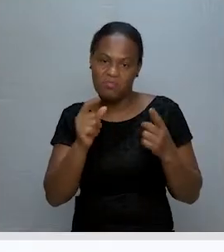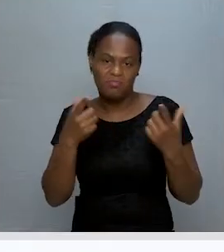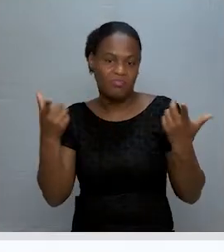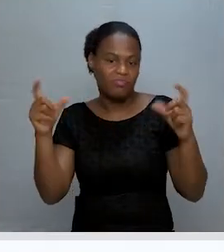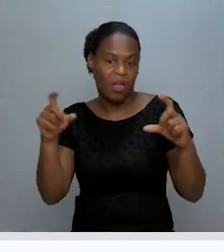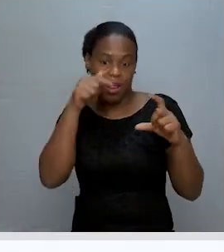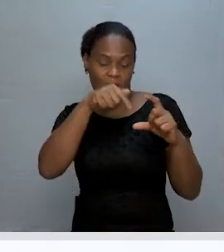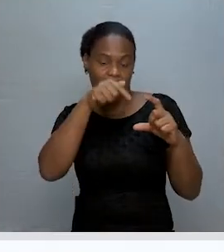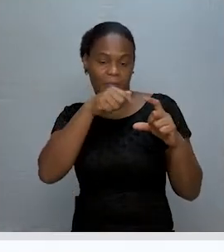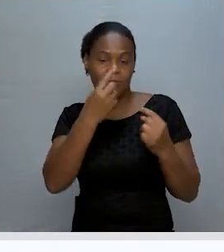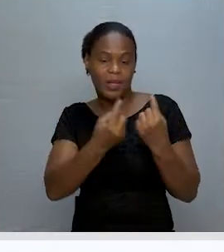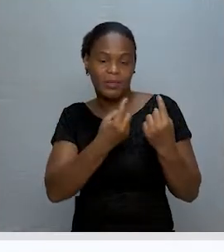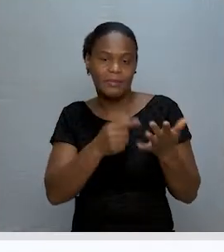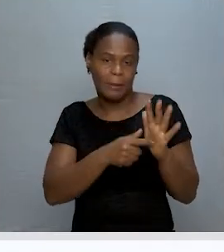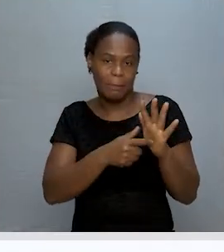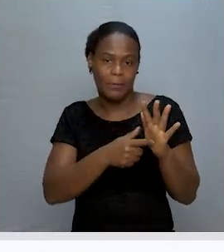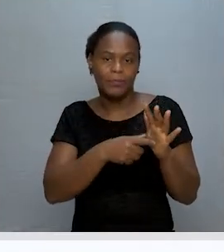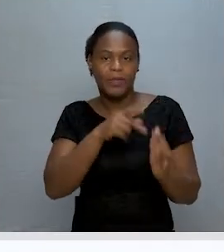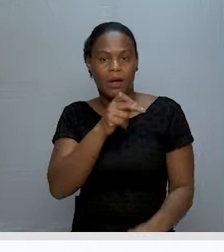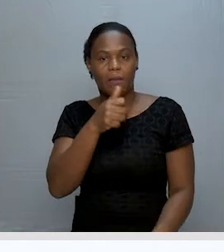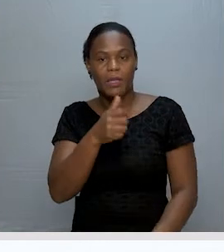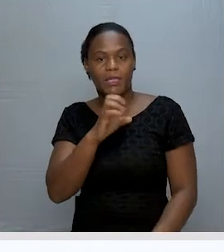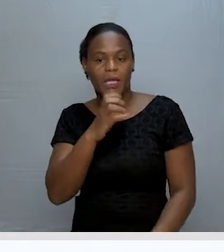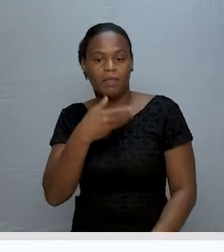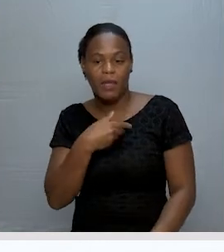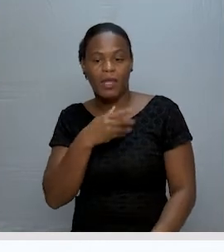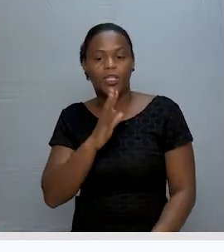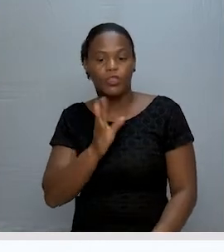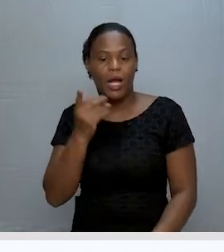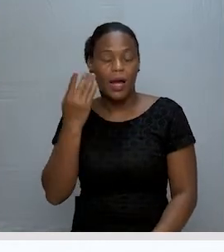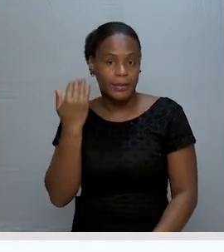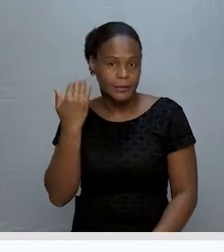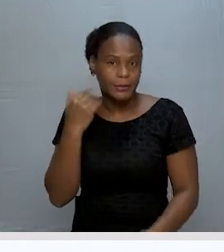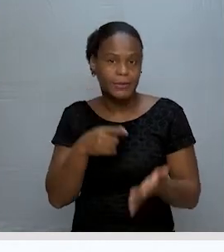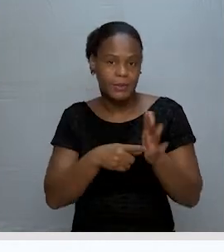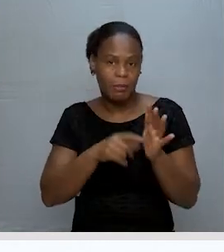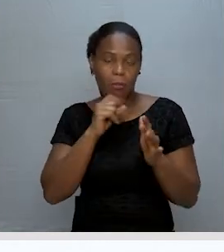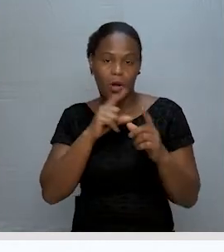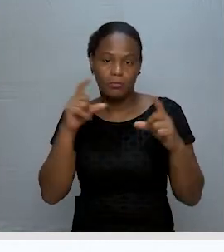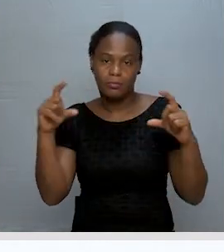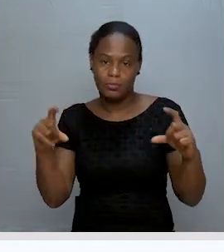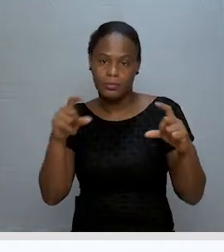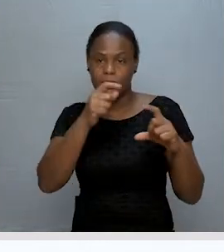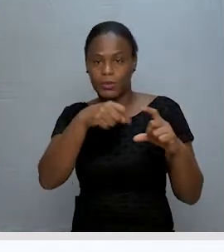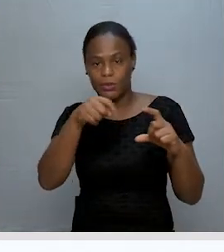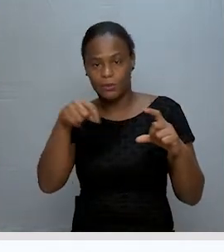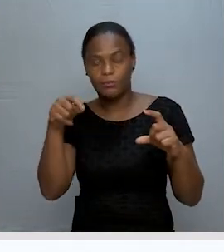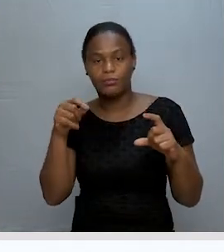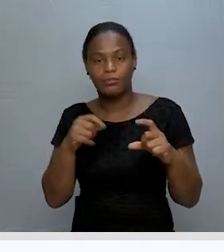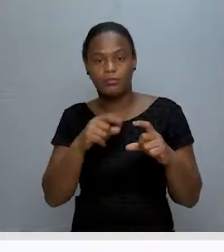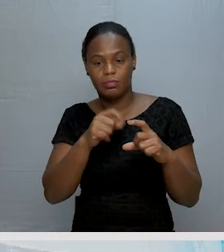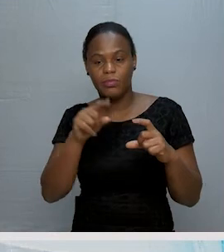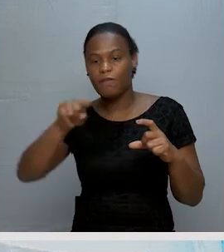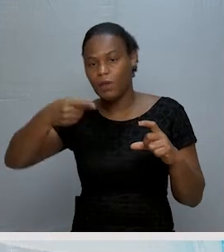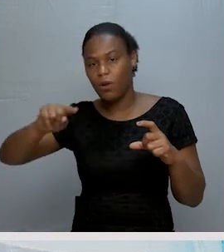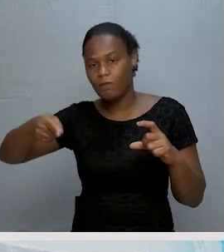Cada elemento A, B, C e D que nós vimos no exemplo pode ser escrito dentro de chaves separados